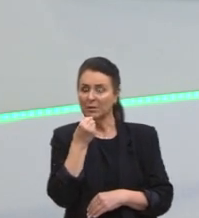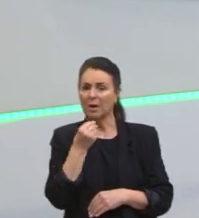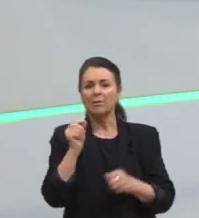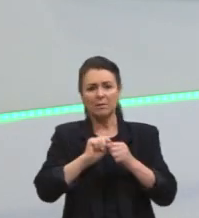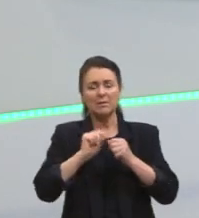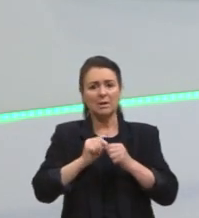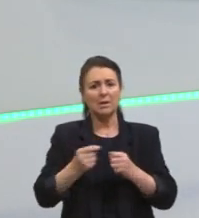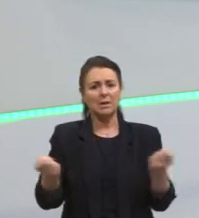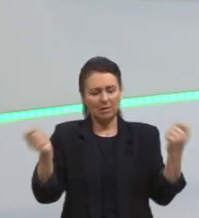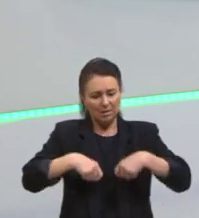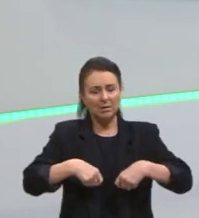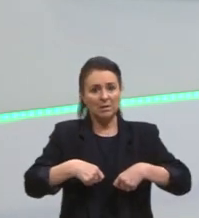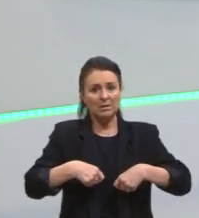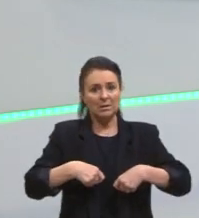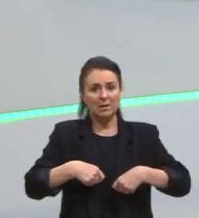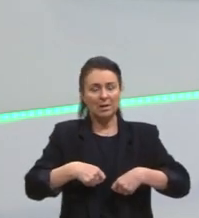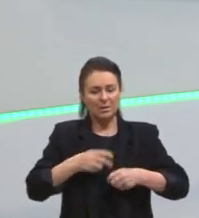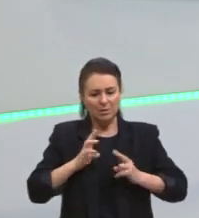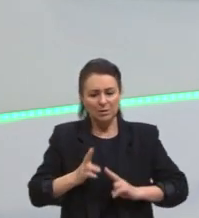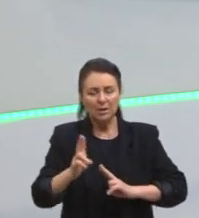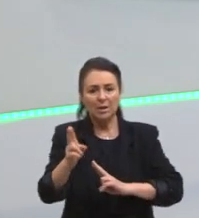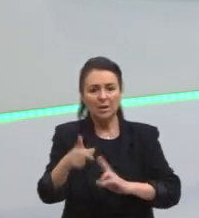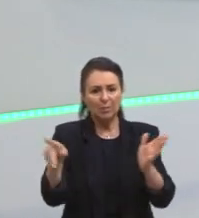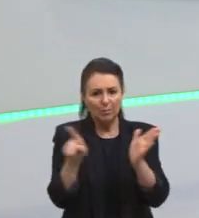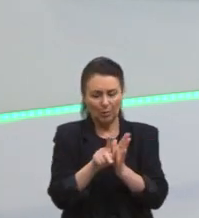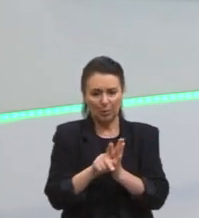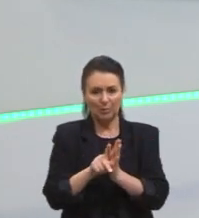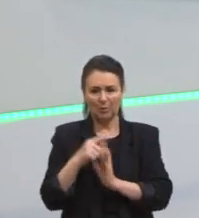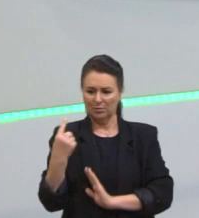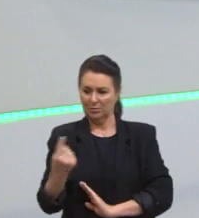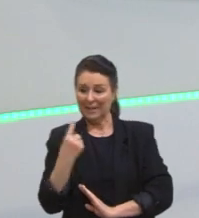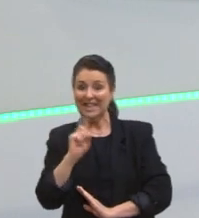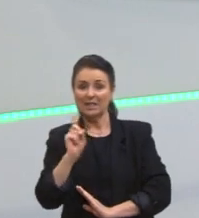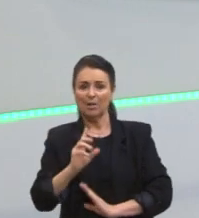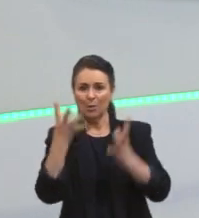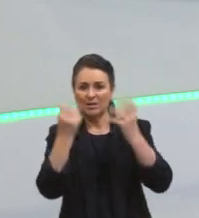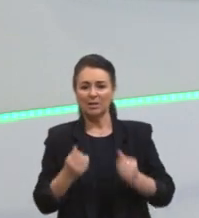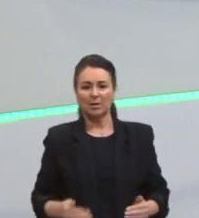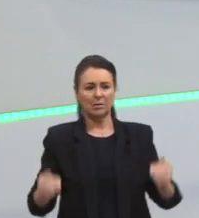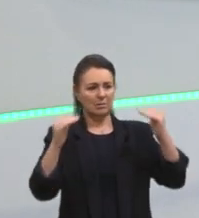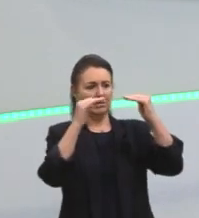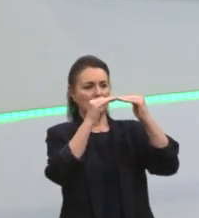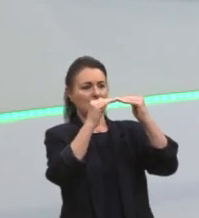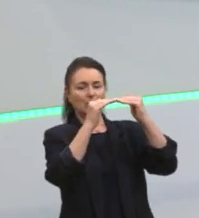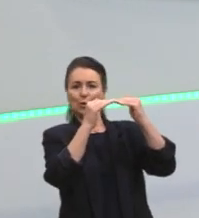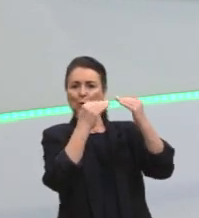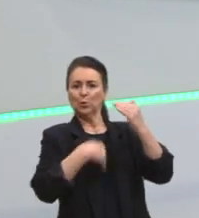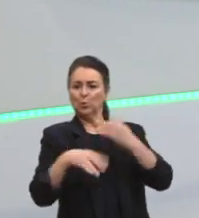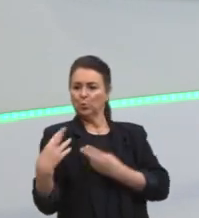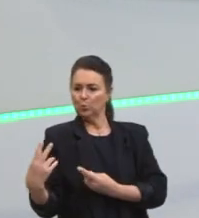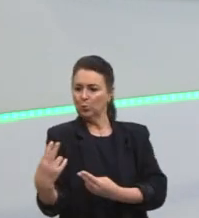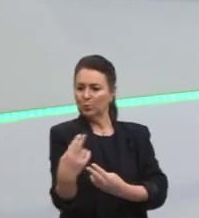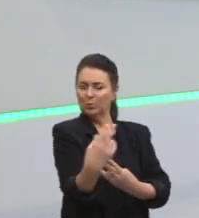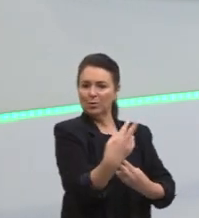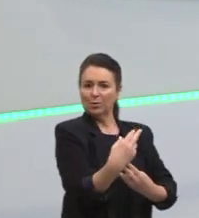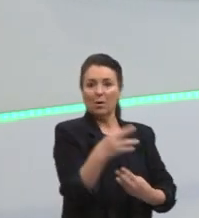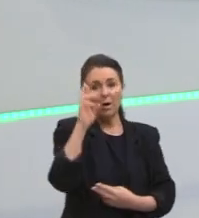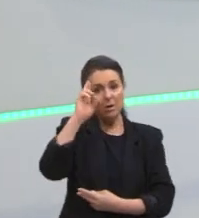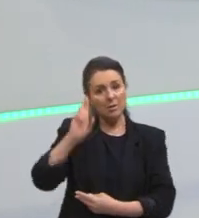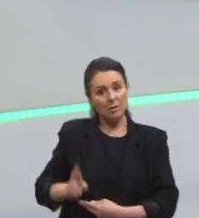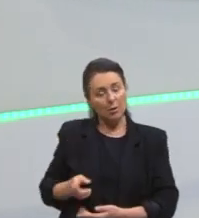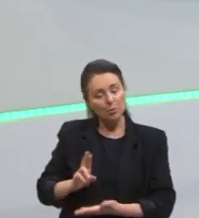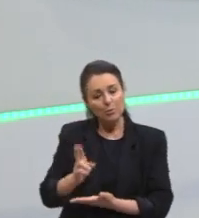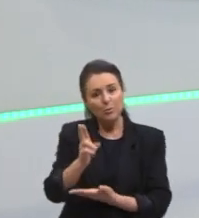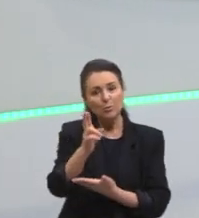singularidade, sem seguir essa padronização racional. Então, ele critica muito isso, que a racionalidade continua nessa mesma